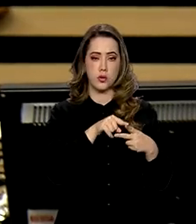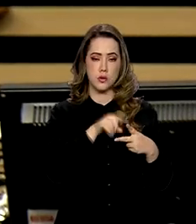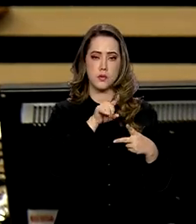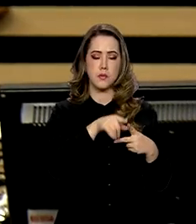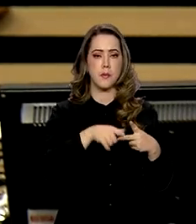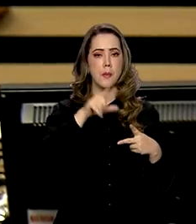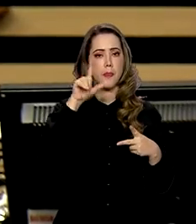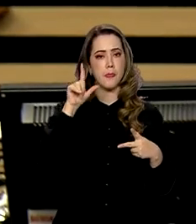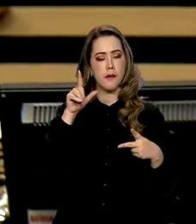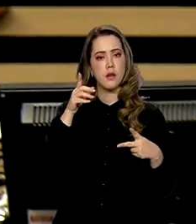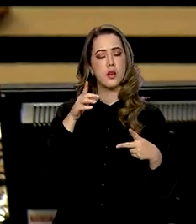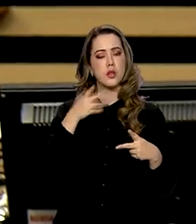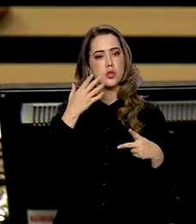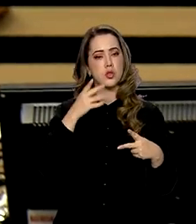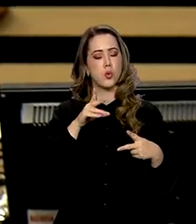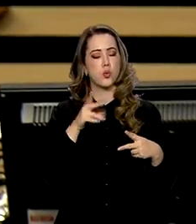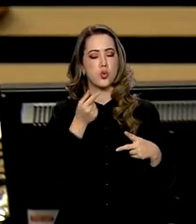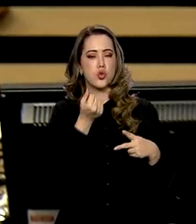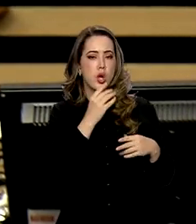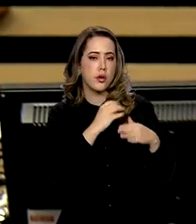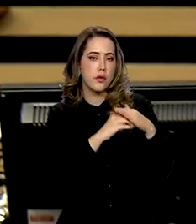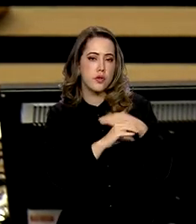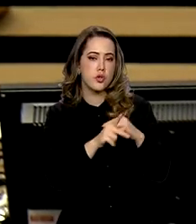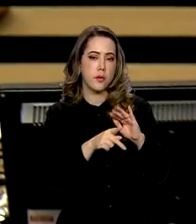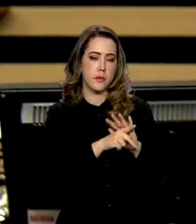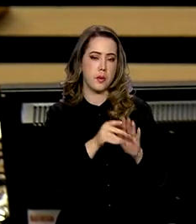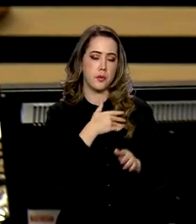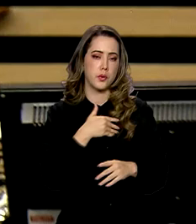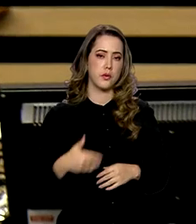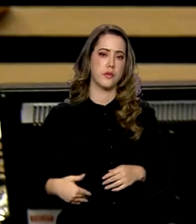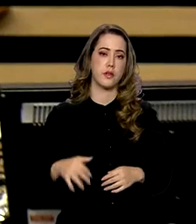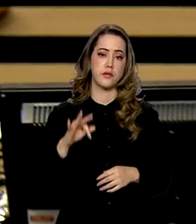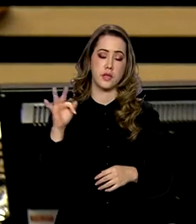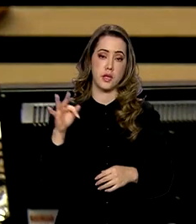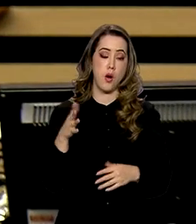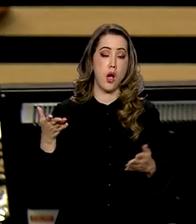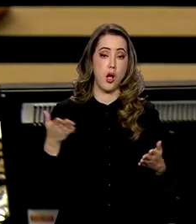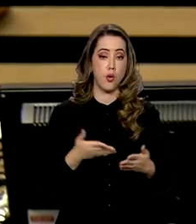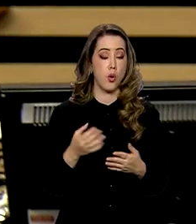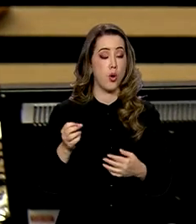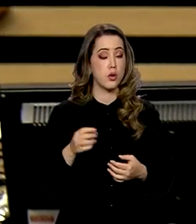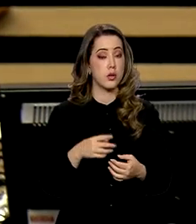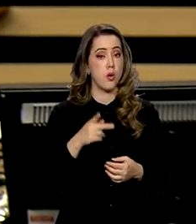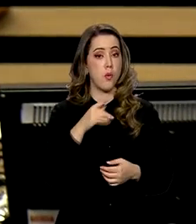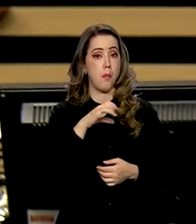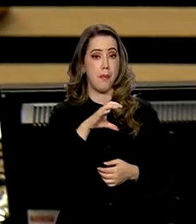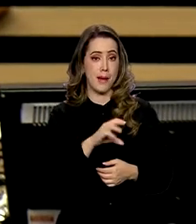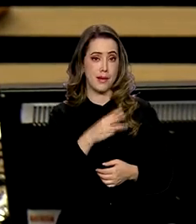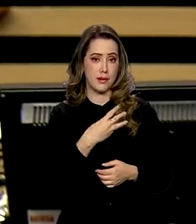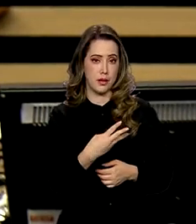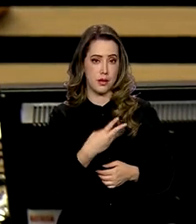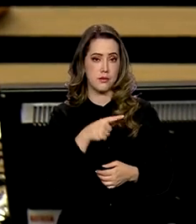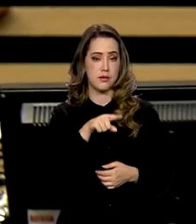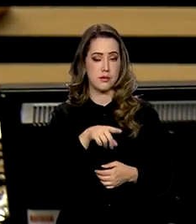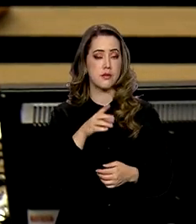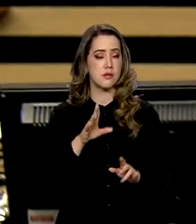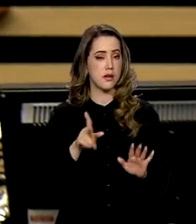investimento público, de orçamento geral da União. Esse PAC, ele está concebido